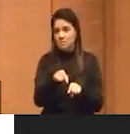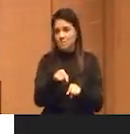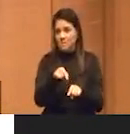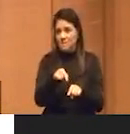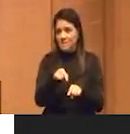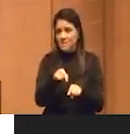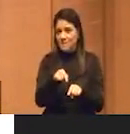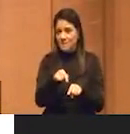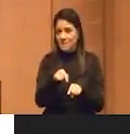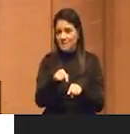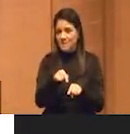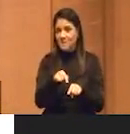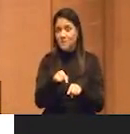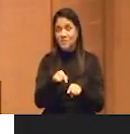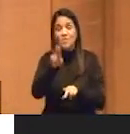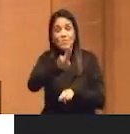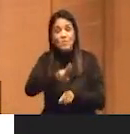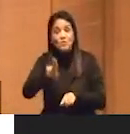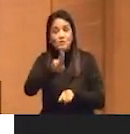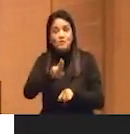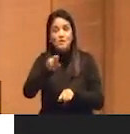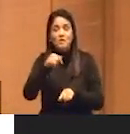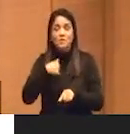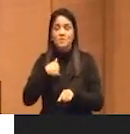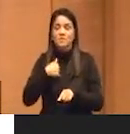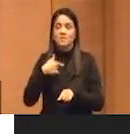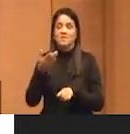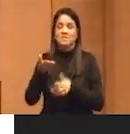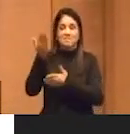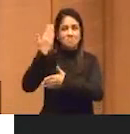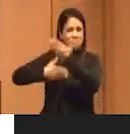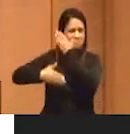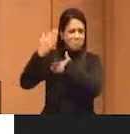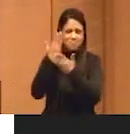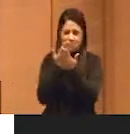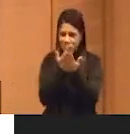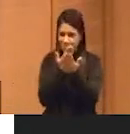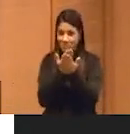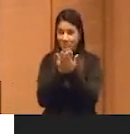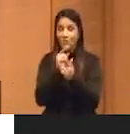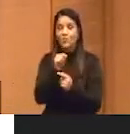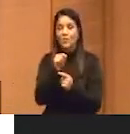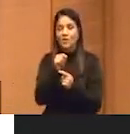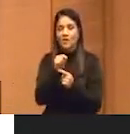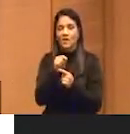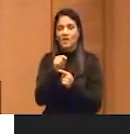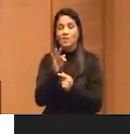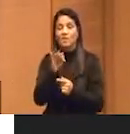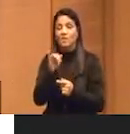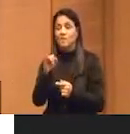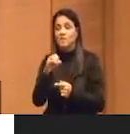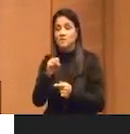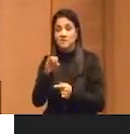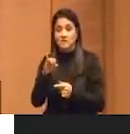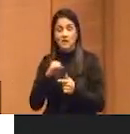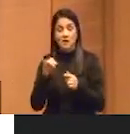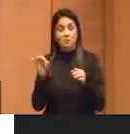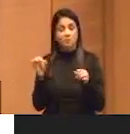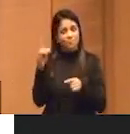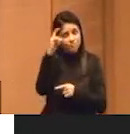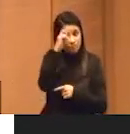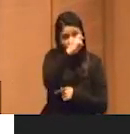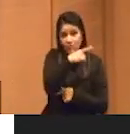e aí usamos lá da minha física do passado, a questão da complexidade, quer dizer, a situação é